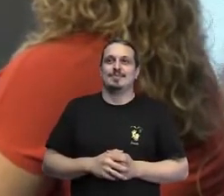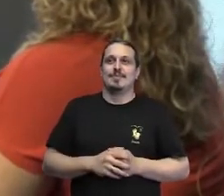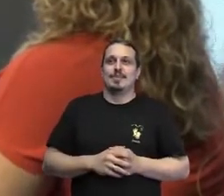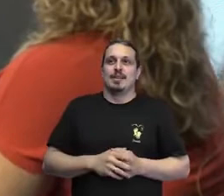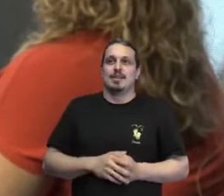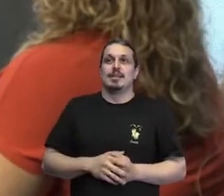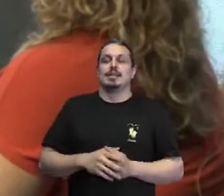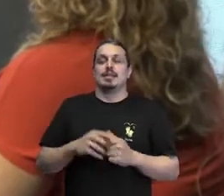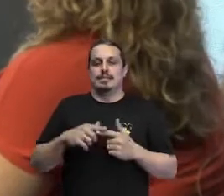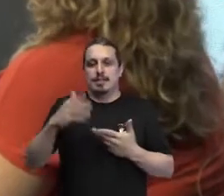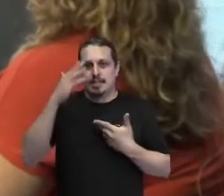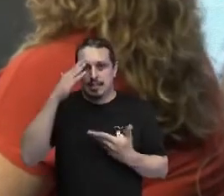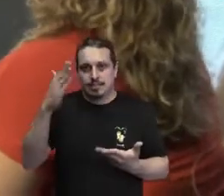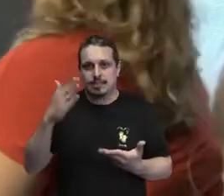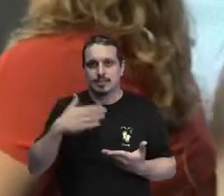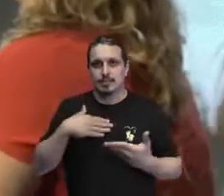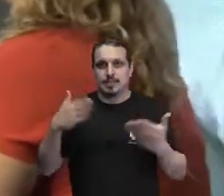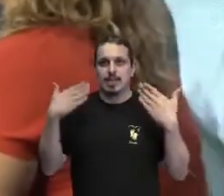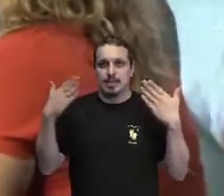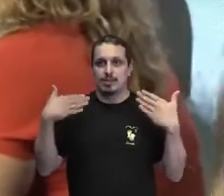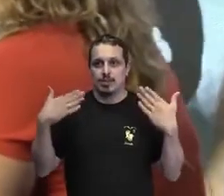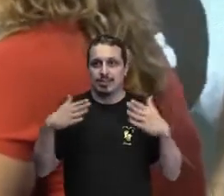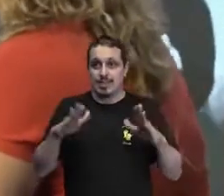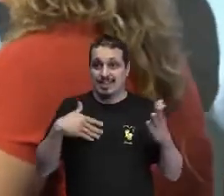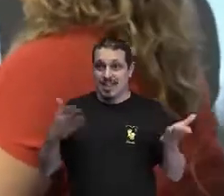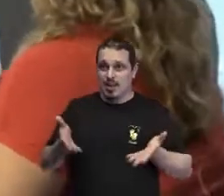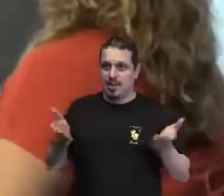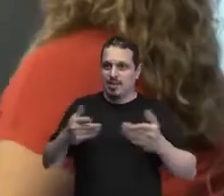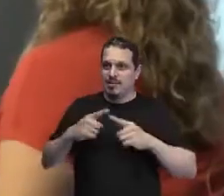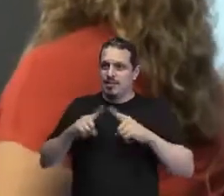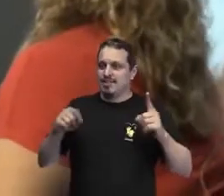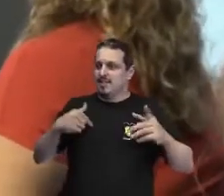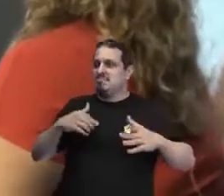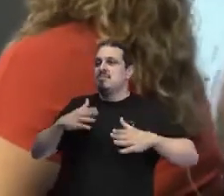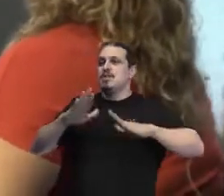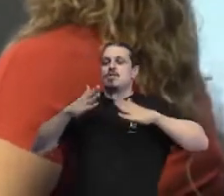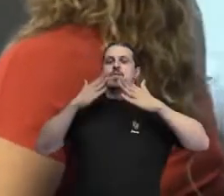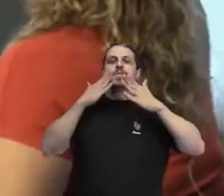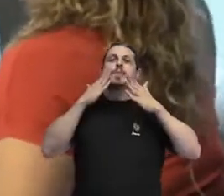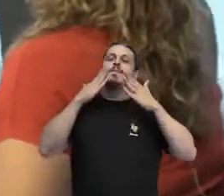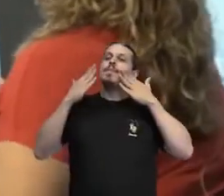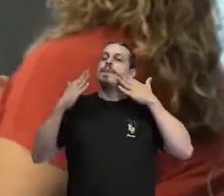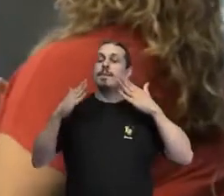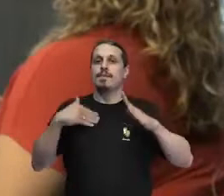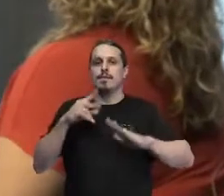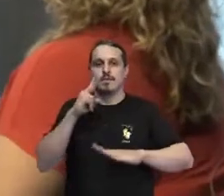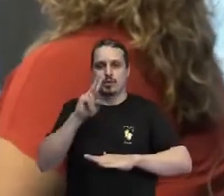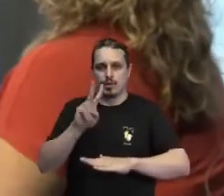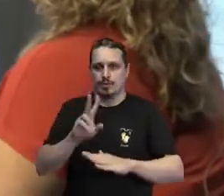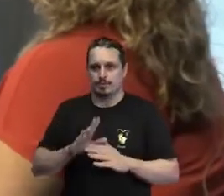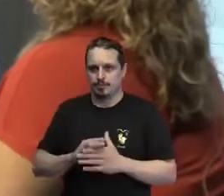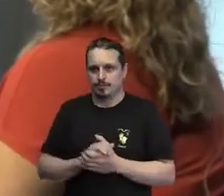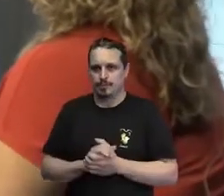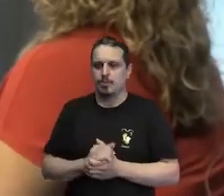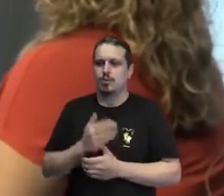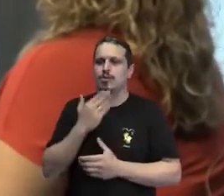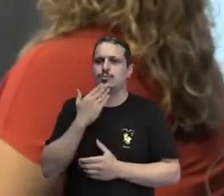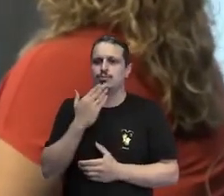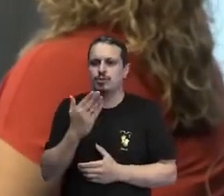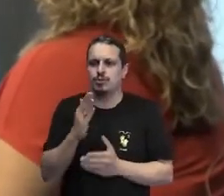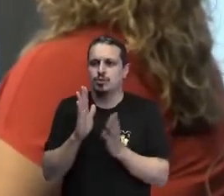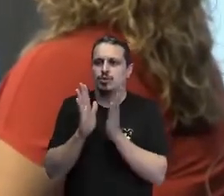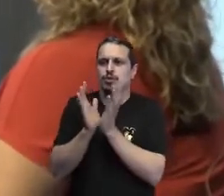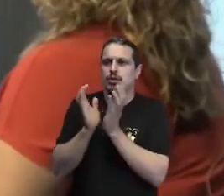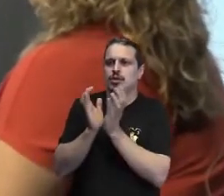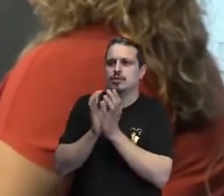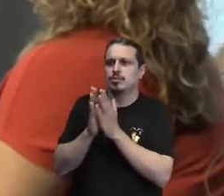pequena Lou, seguinte... tava com calor, mas agora tá choro mesmo. Então, tá bom. Olha só, eu vou pedir agora pra nossa equipe, pra ela